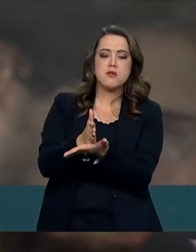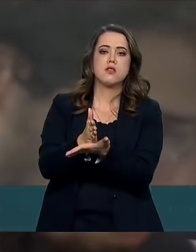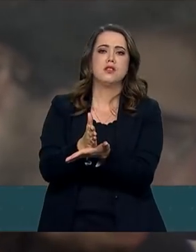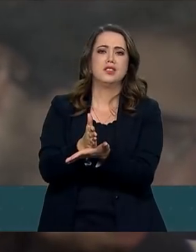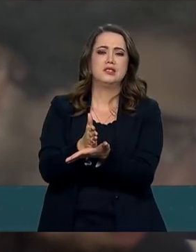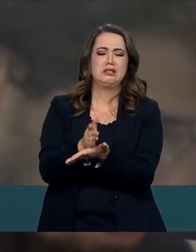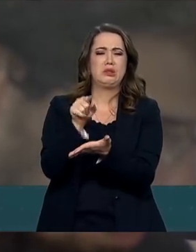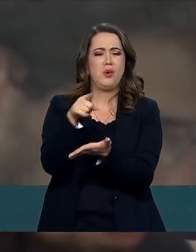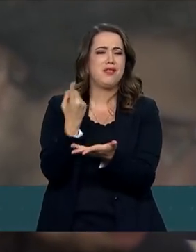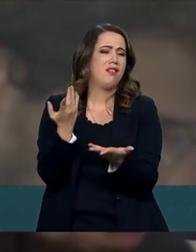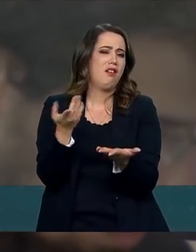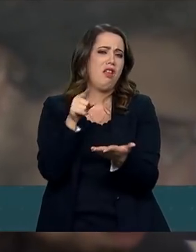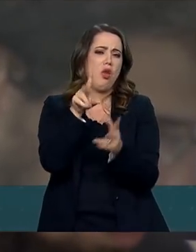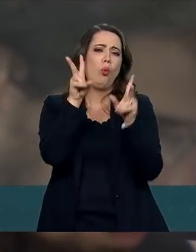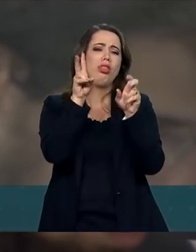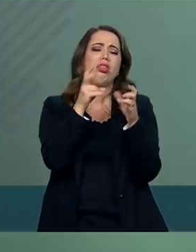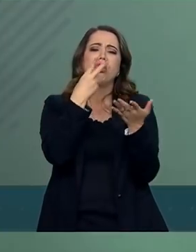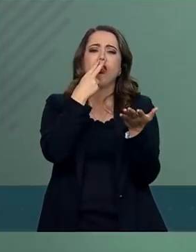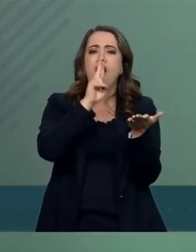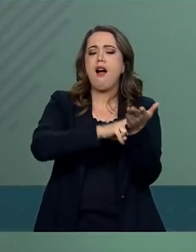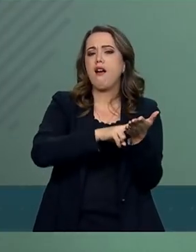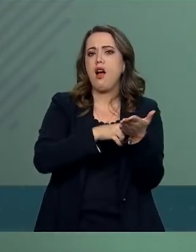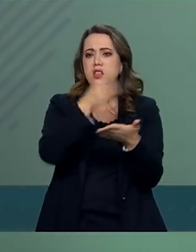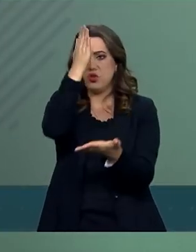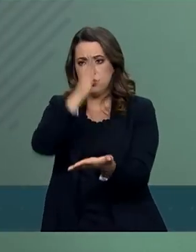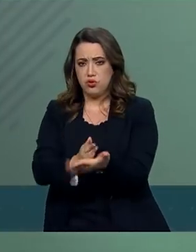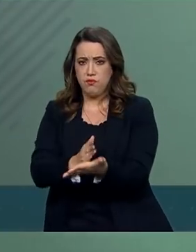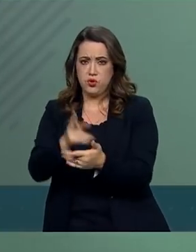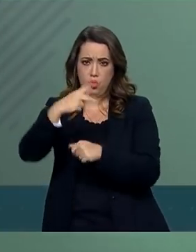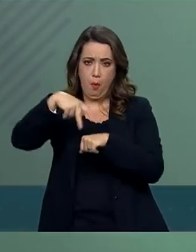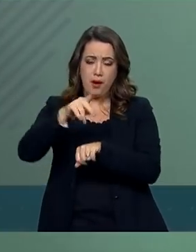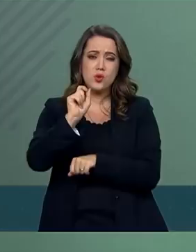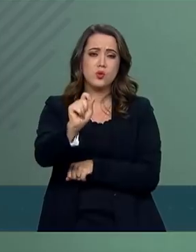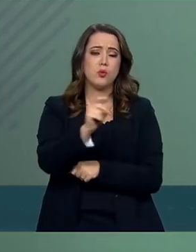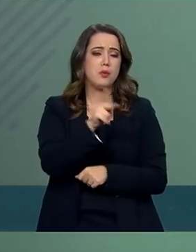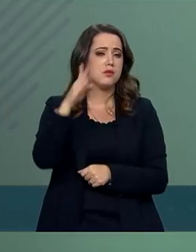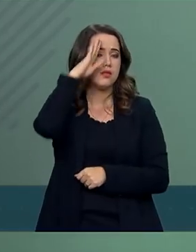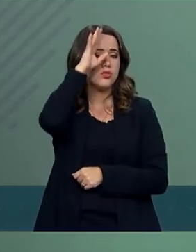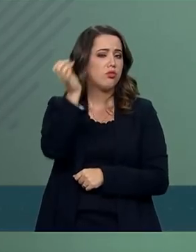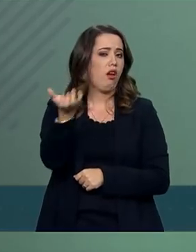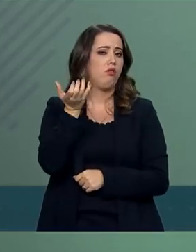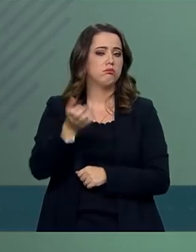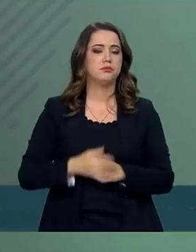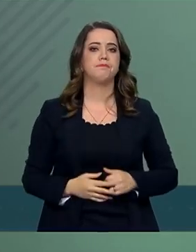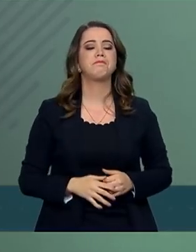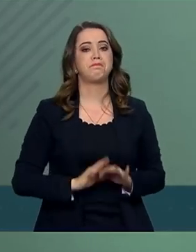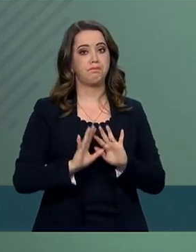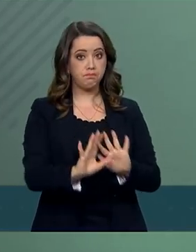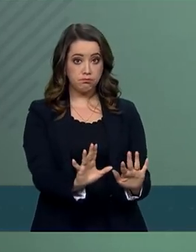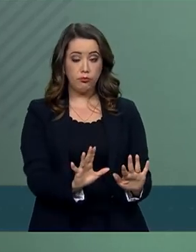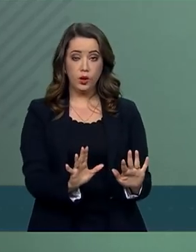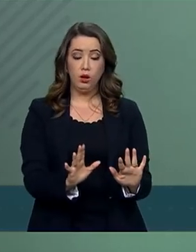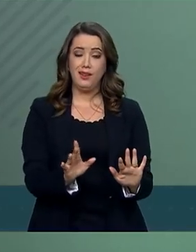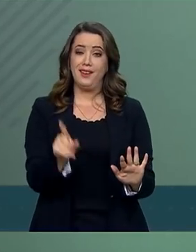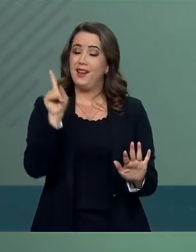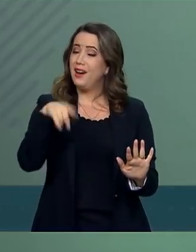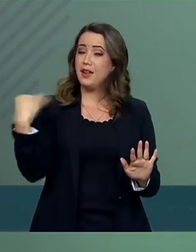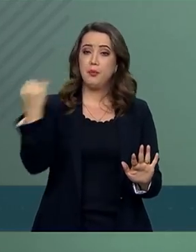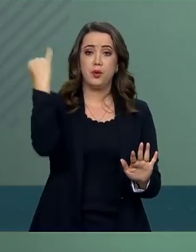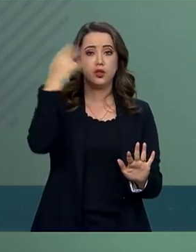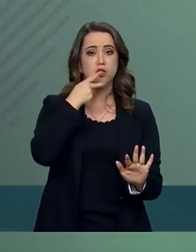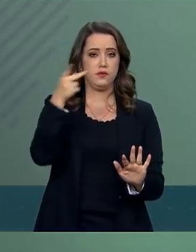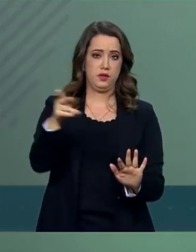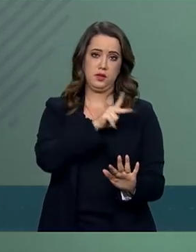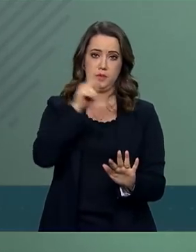quis com esse texto? Bem, é importante frisar que o presidente Jair Bolsonaro foi